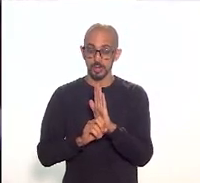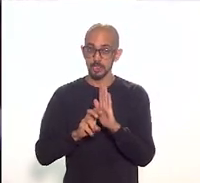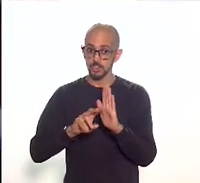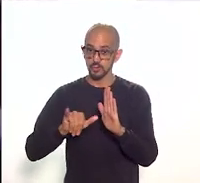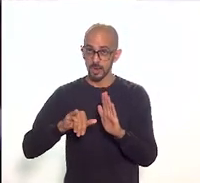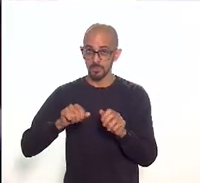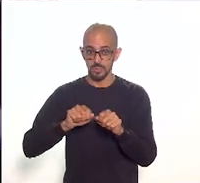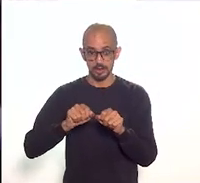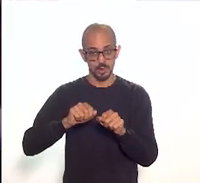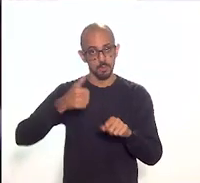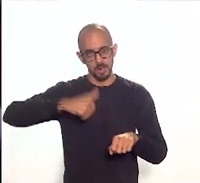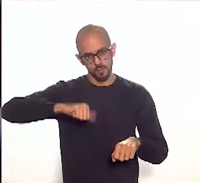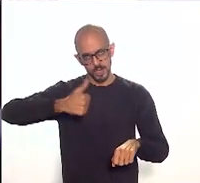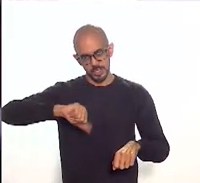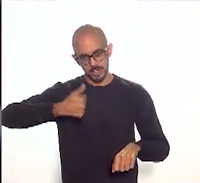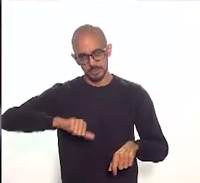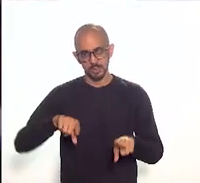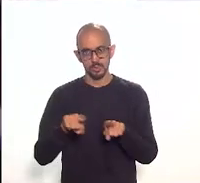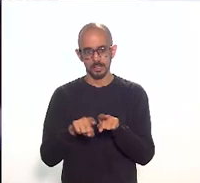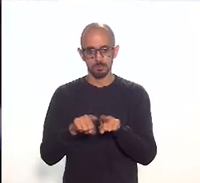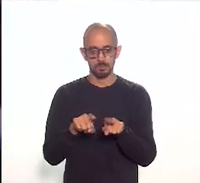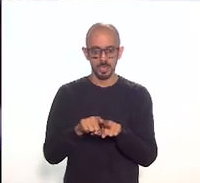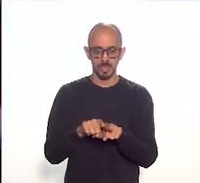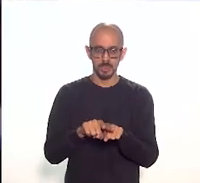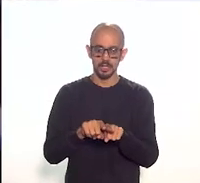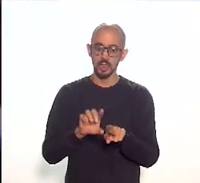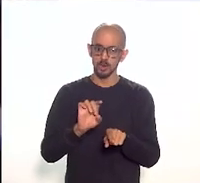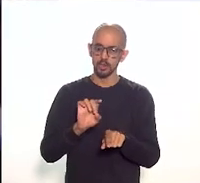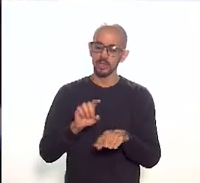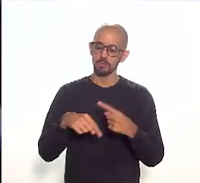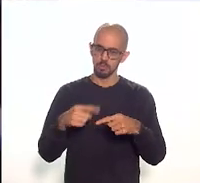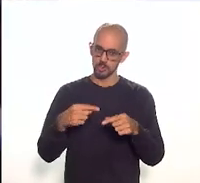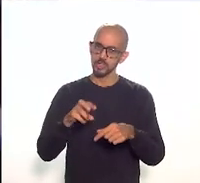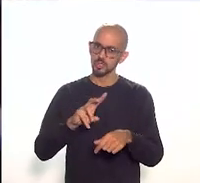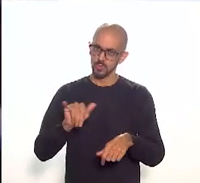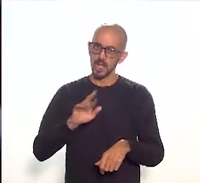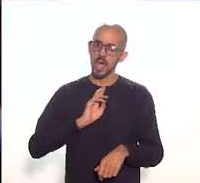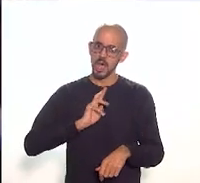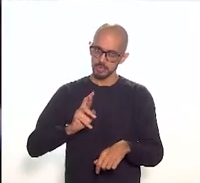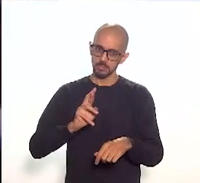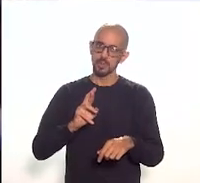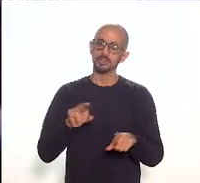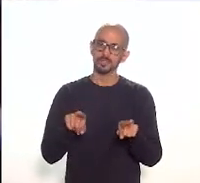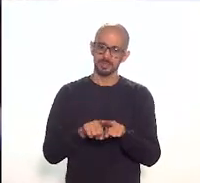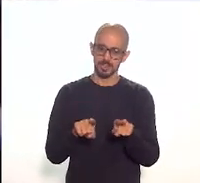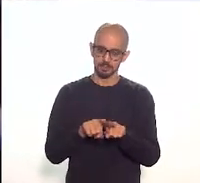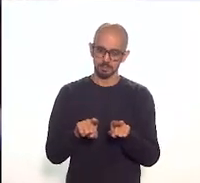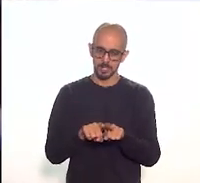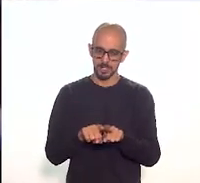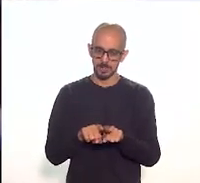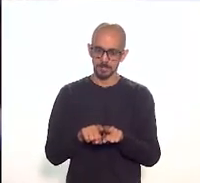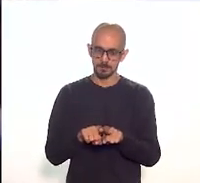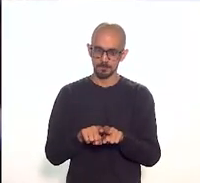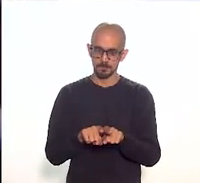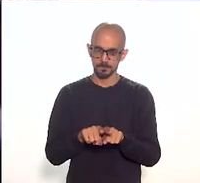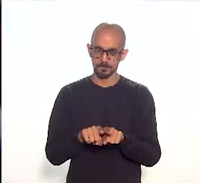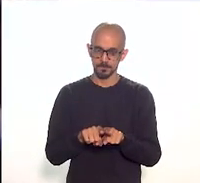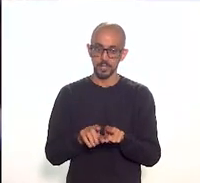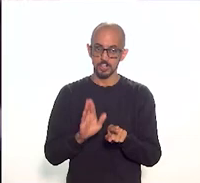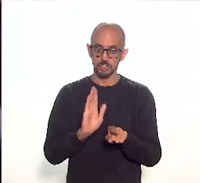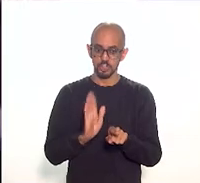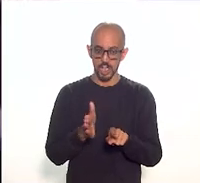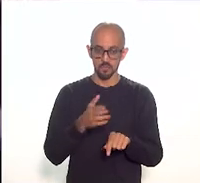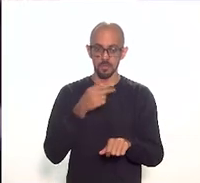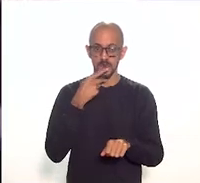e automaticamente vamos dar a devida resposta. Entendeu? quer dizer, inclusive foi colocado já,